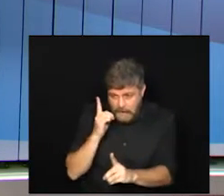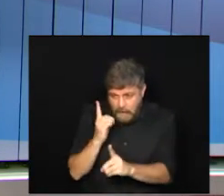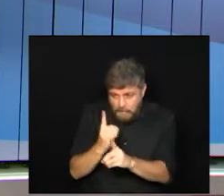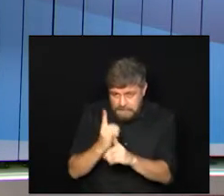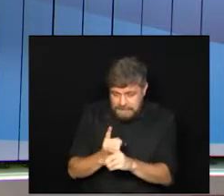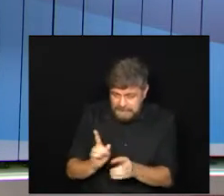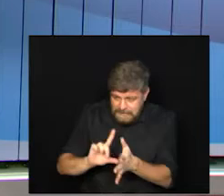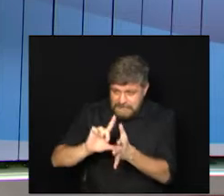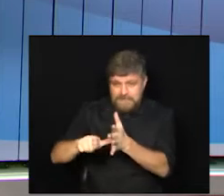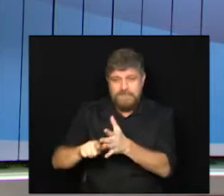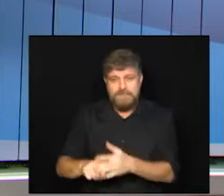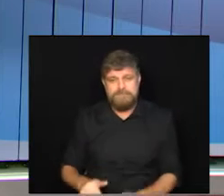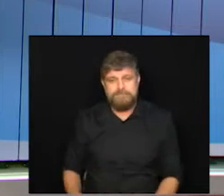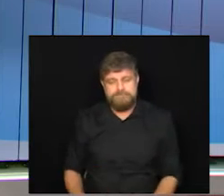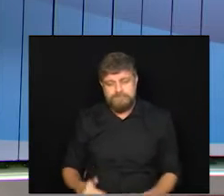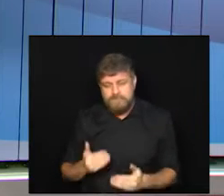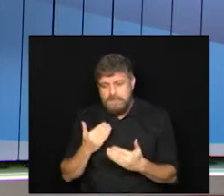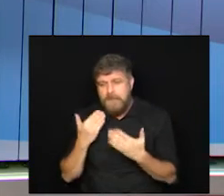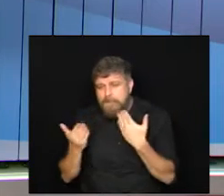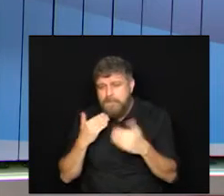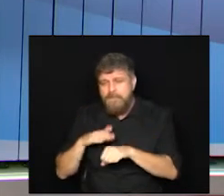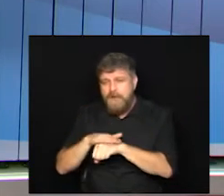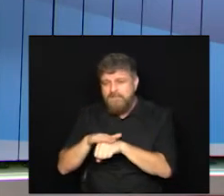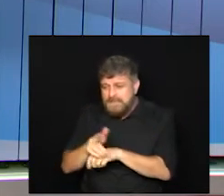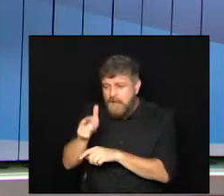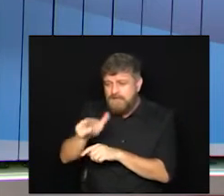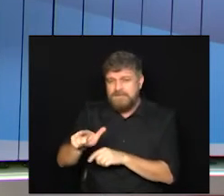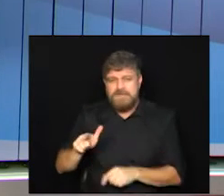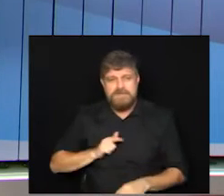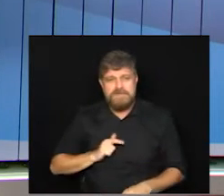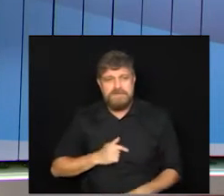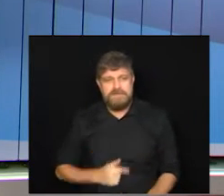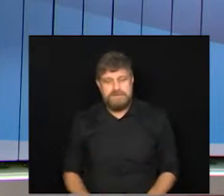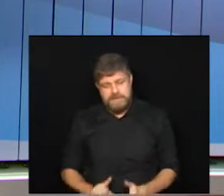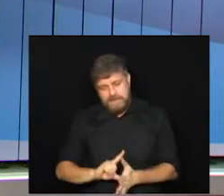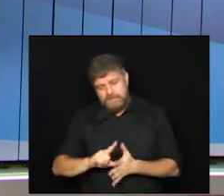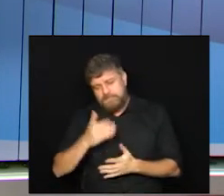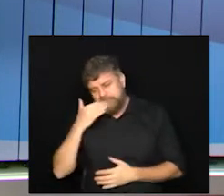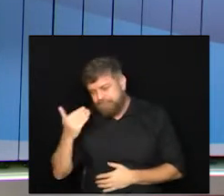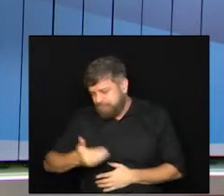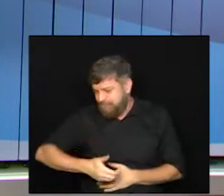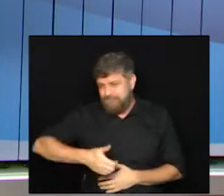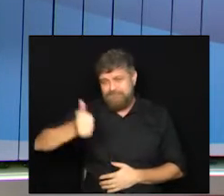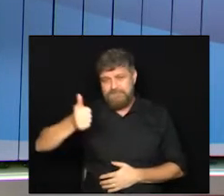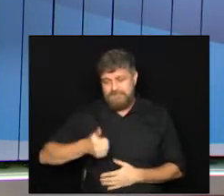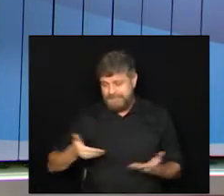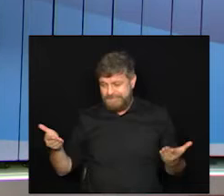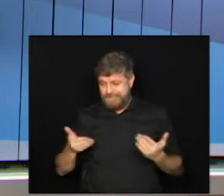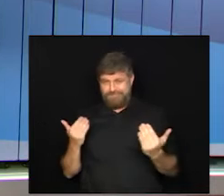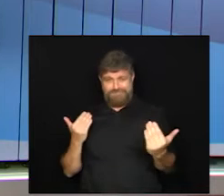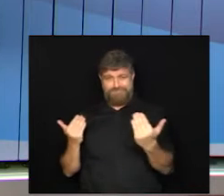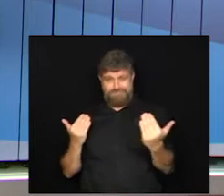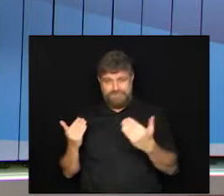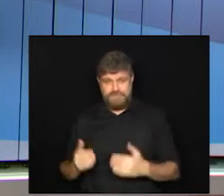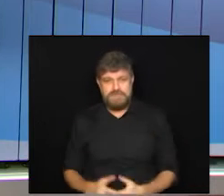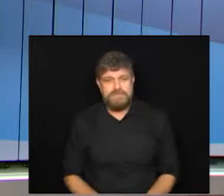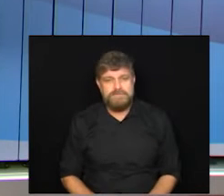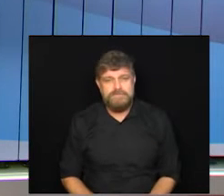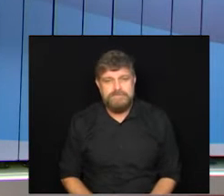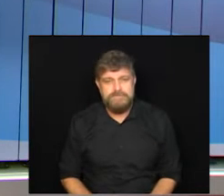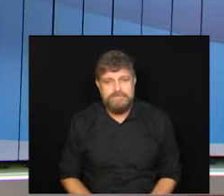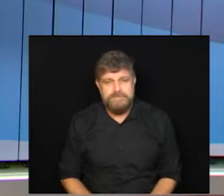oportunidade pra gente voltar a conversar e que seja num cenário muito melhor do que nós estamos acompanhando hoje